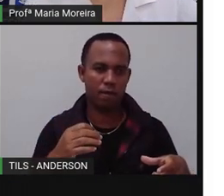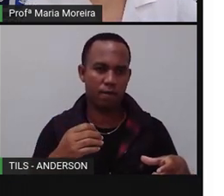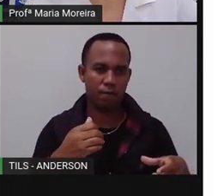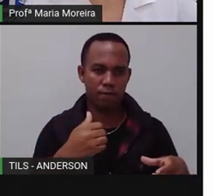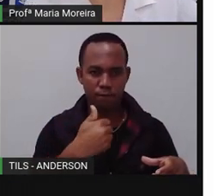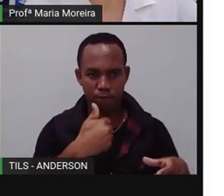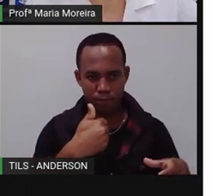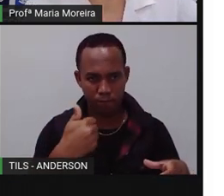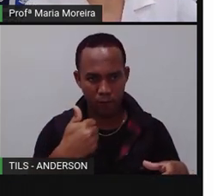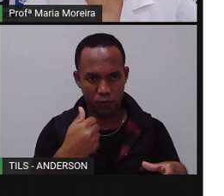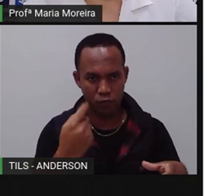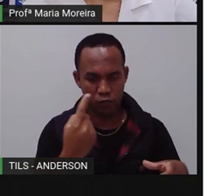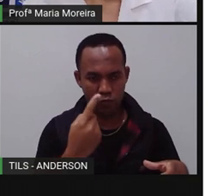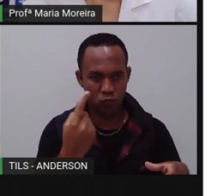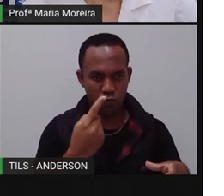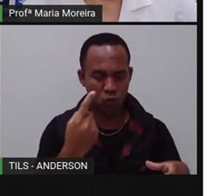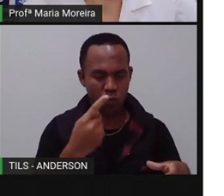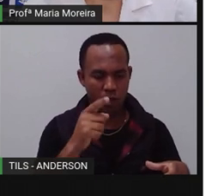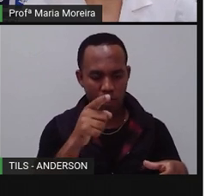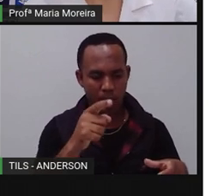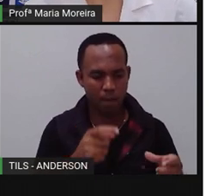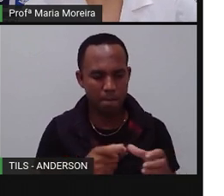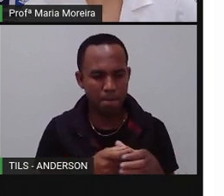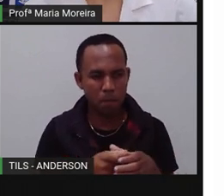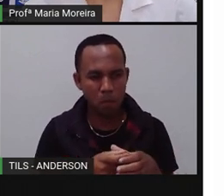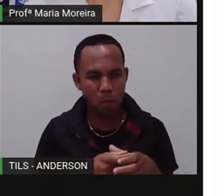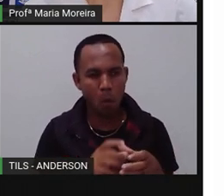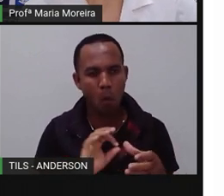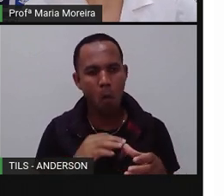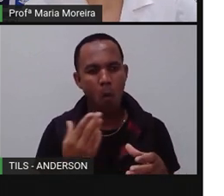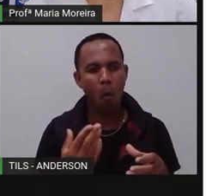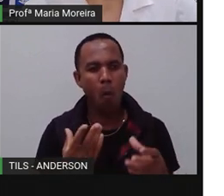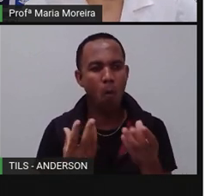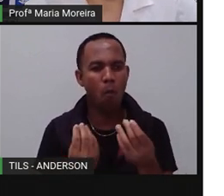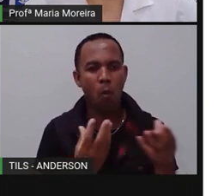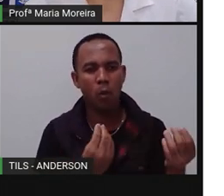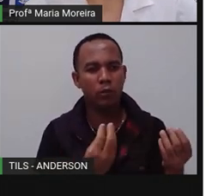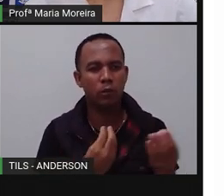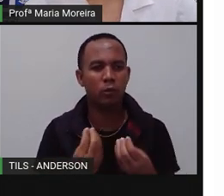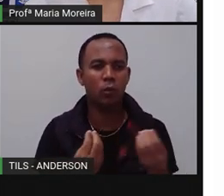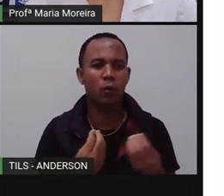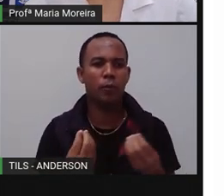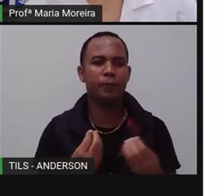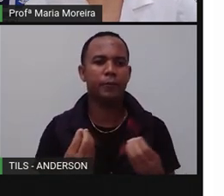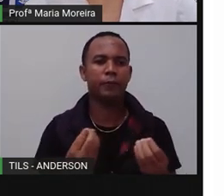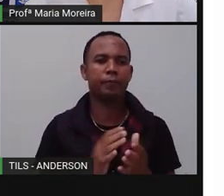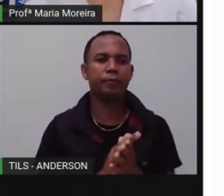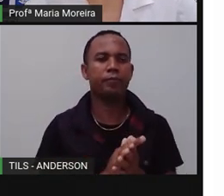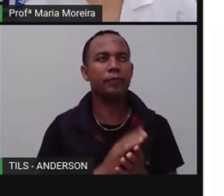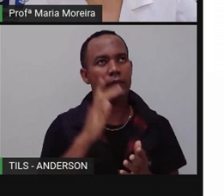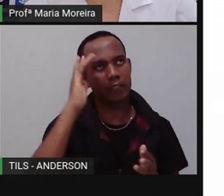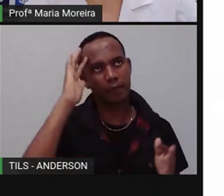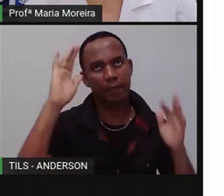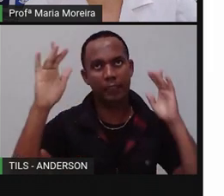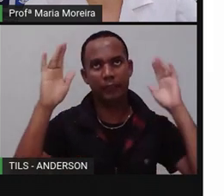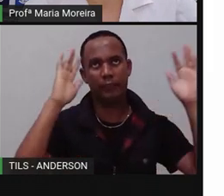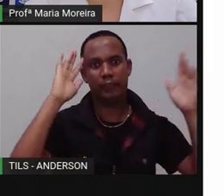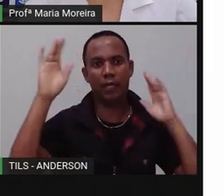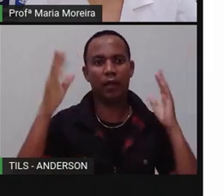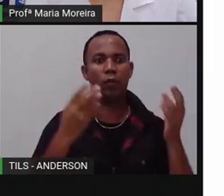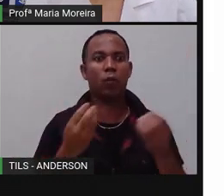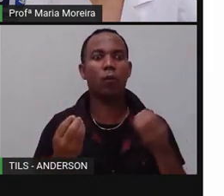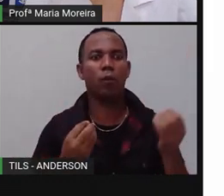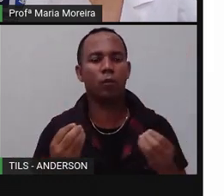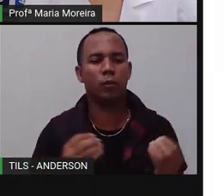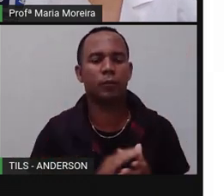Tentem fazer esse desenho aí e pensar. É pouco ou muito? Tentem fazer esse gráfico e tentar imaginar se isso é pouco ou